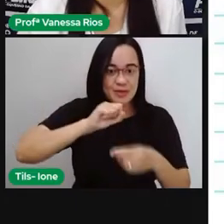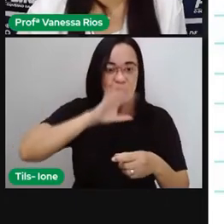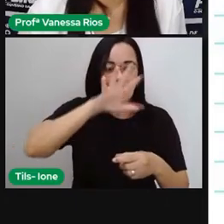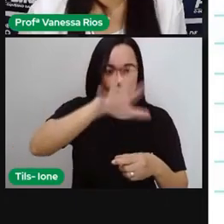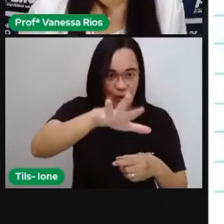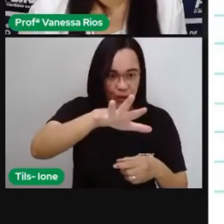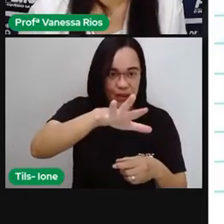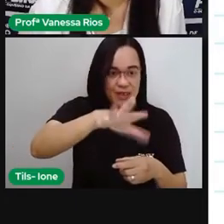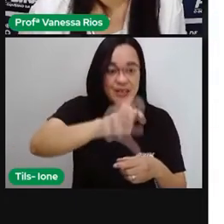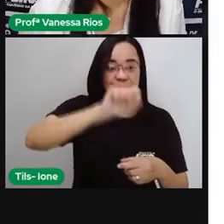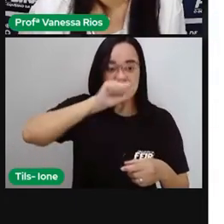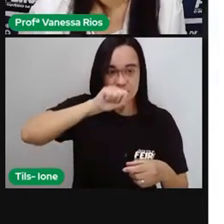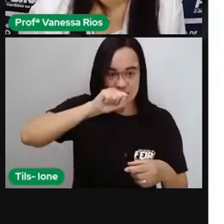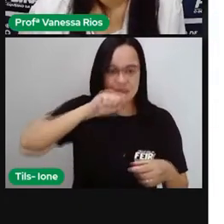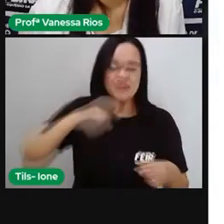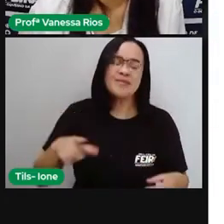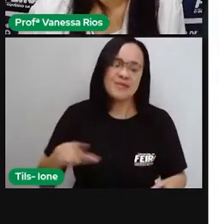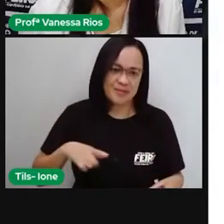nosso corpo.